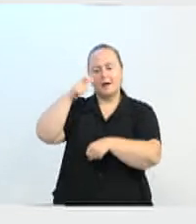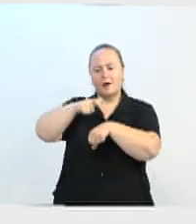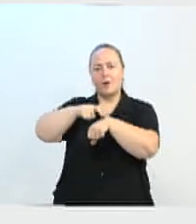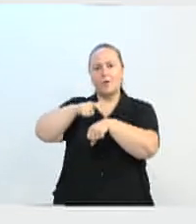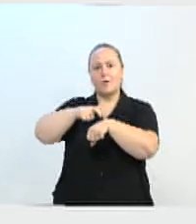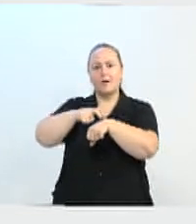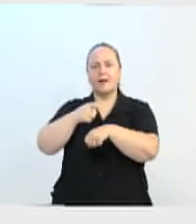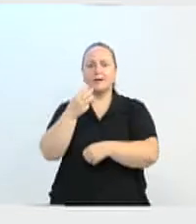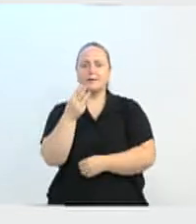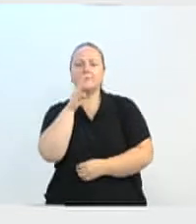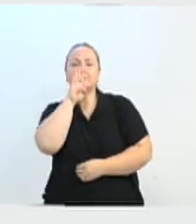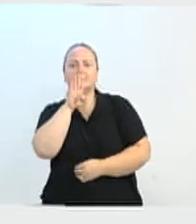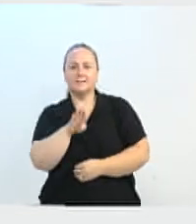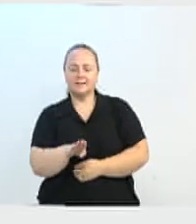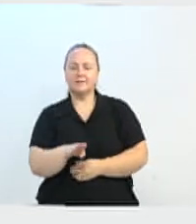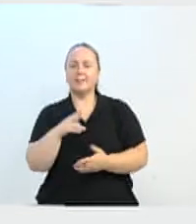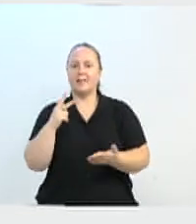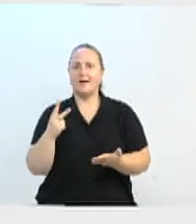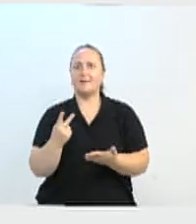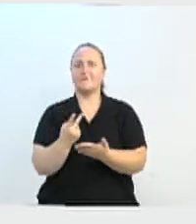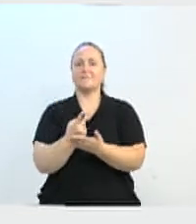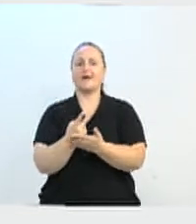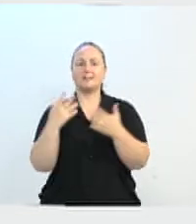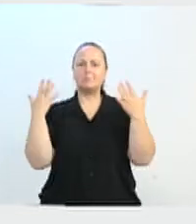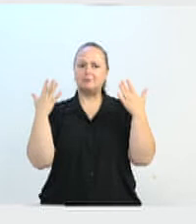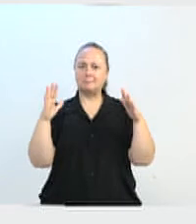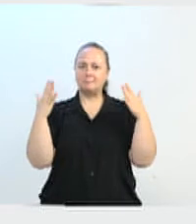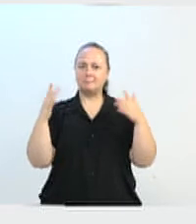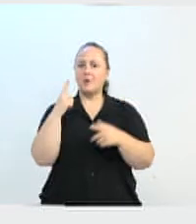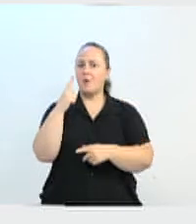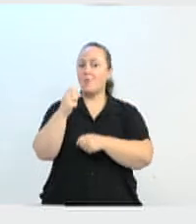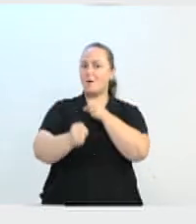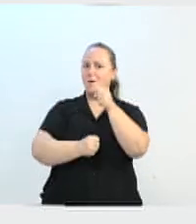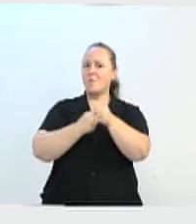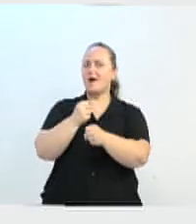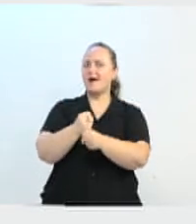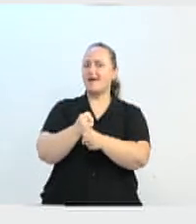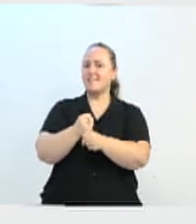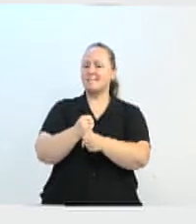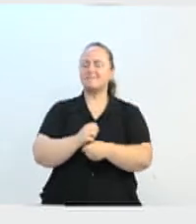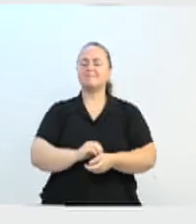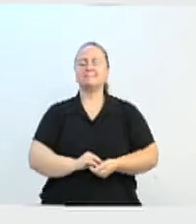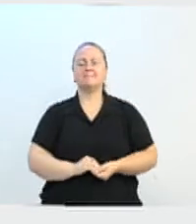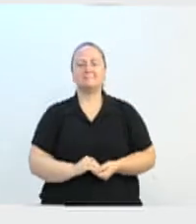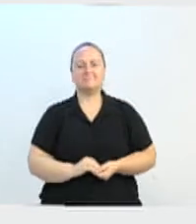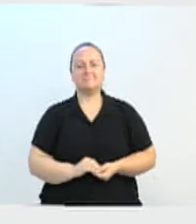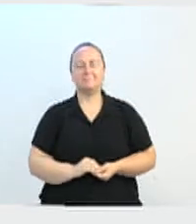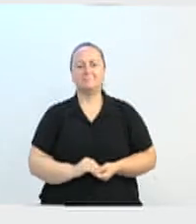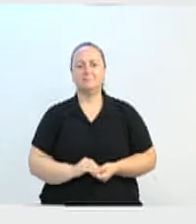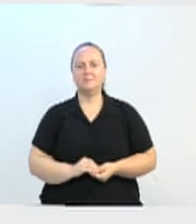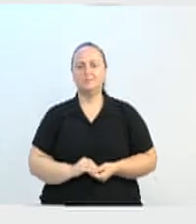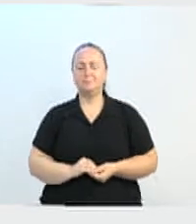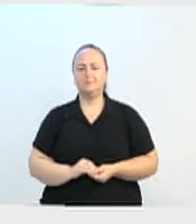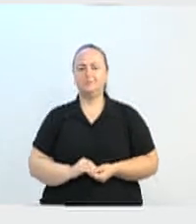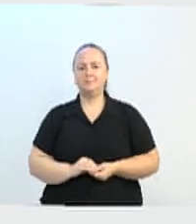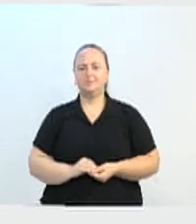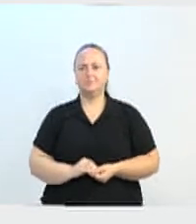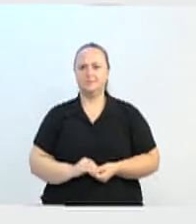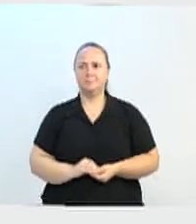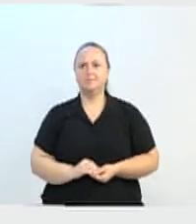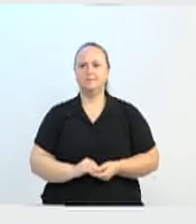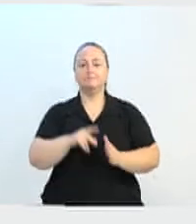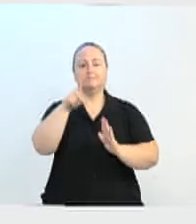quando nós teremos lá um evento de comemoração do nosso primeiro ano. E um outro que é um projeto de